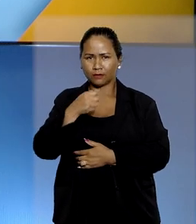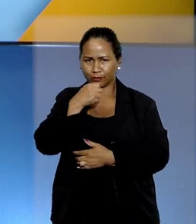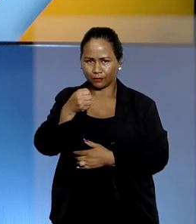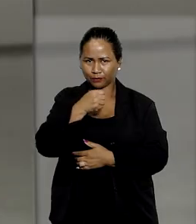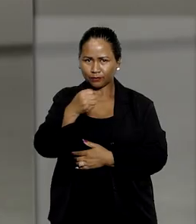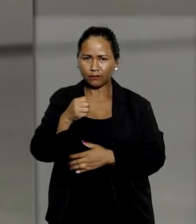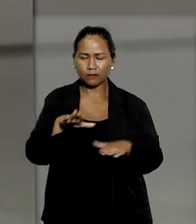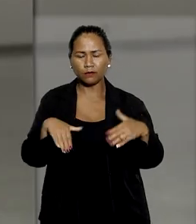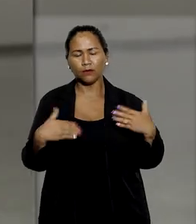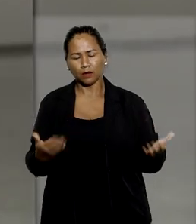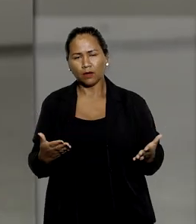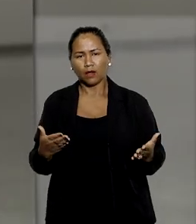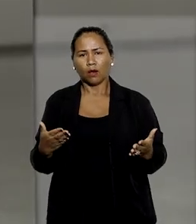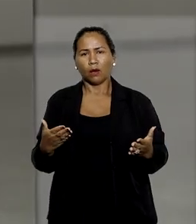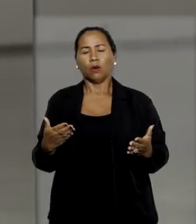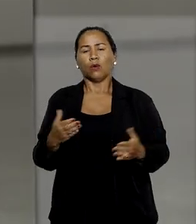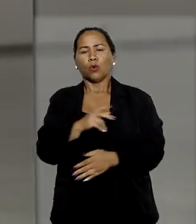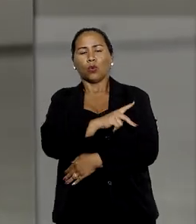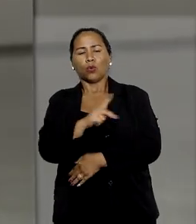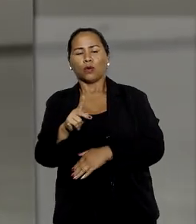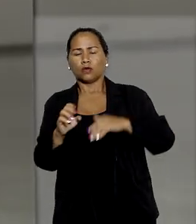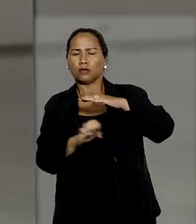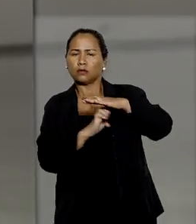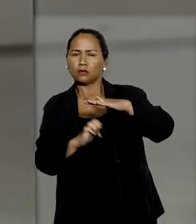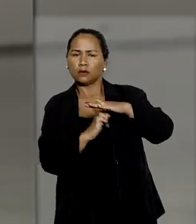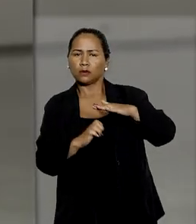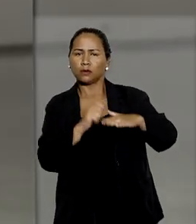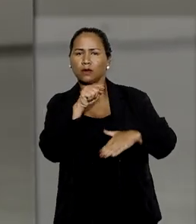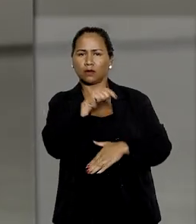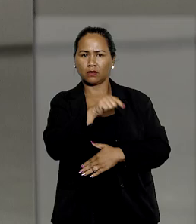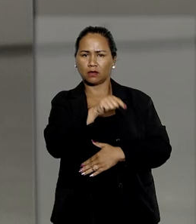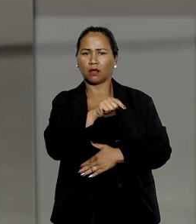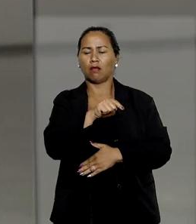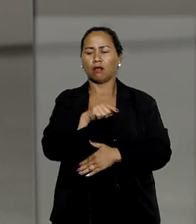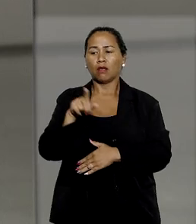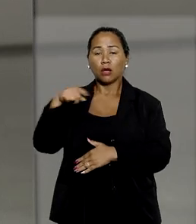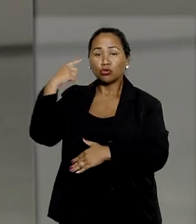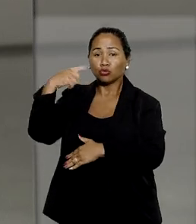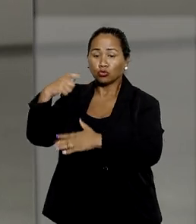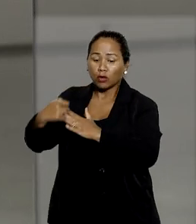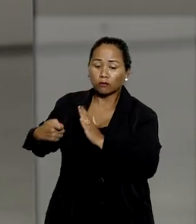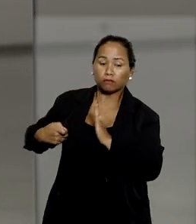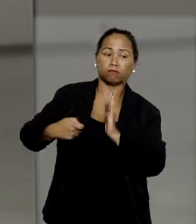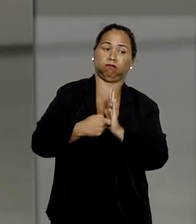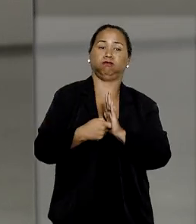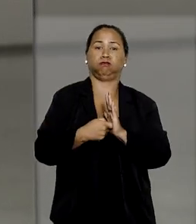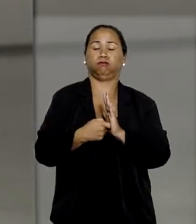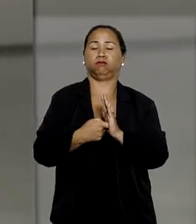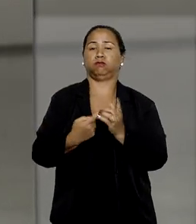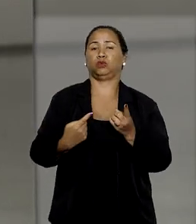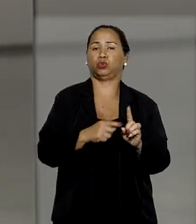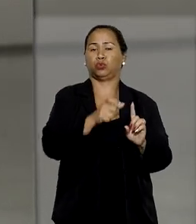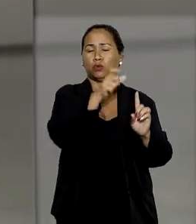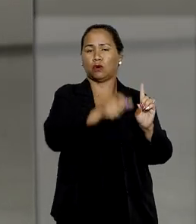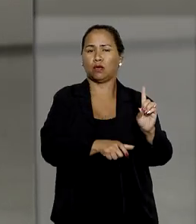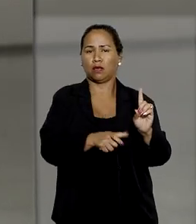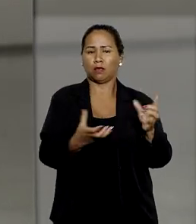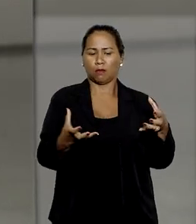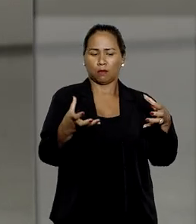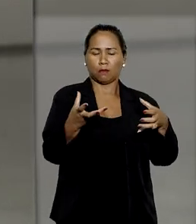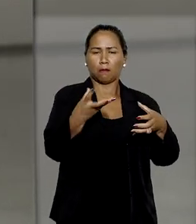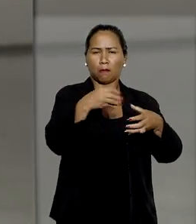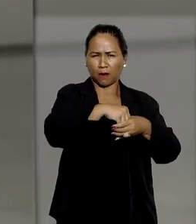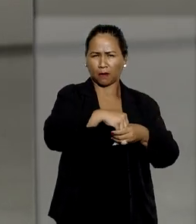Avelar. No caso, o presidente de uma empresa em recuperação judicial foi denunciado por suposta participação em organização